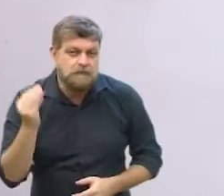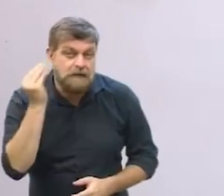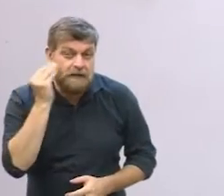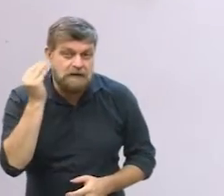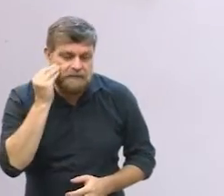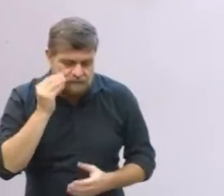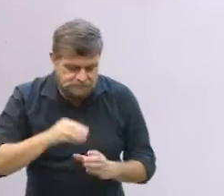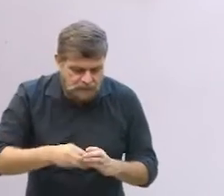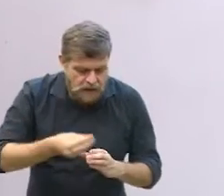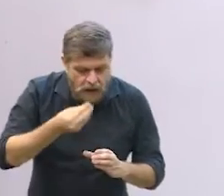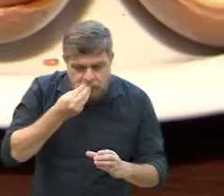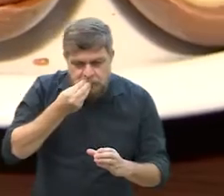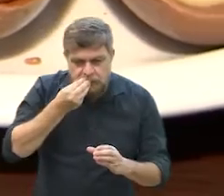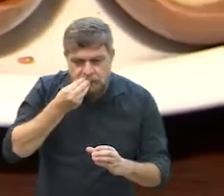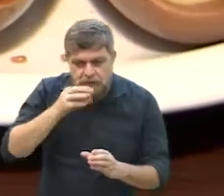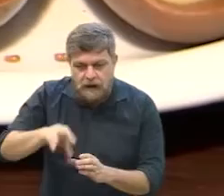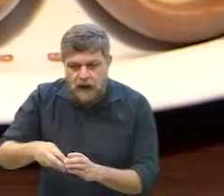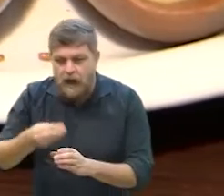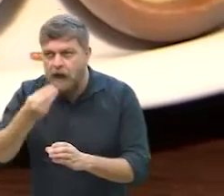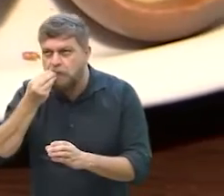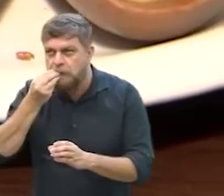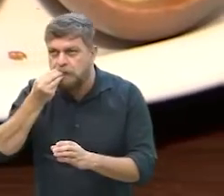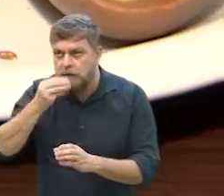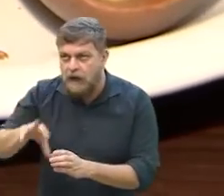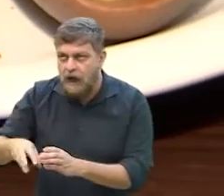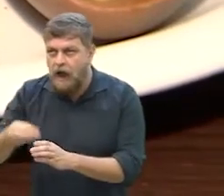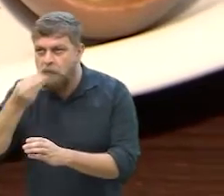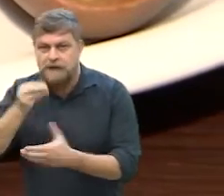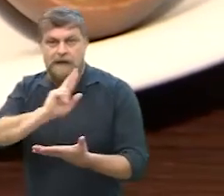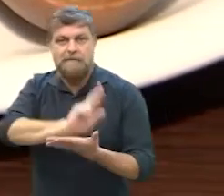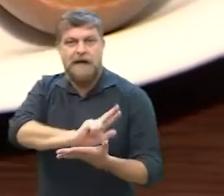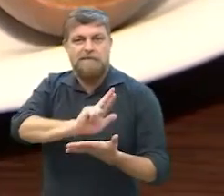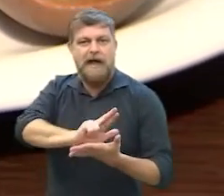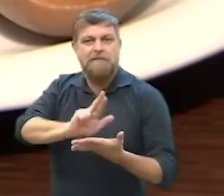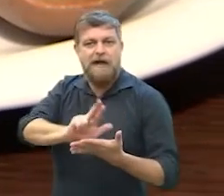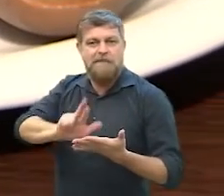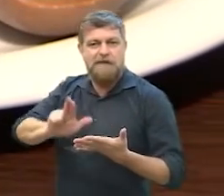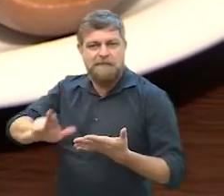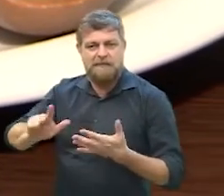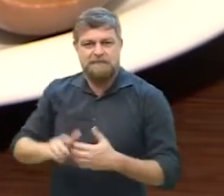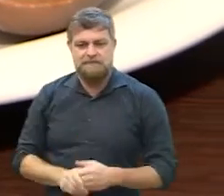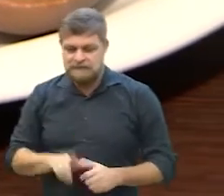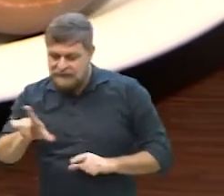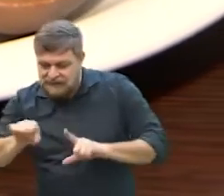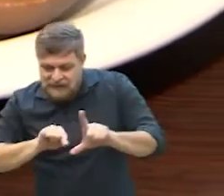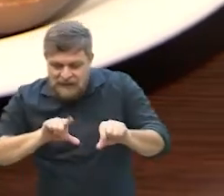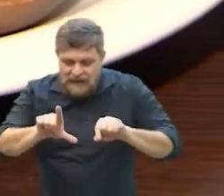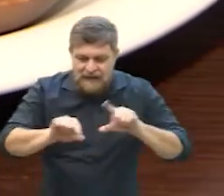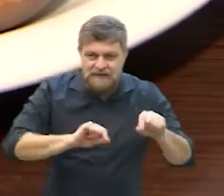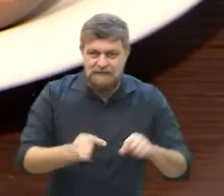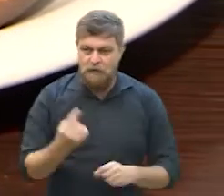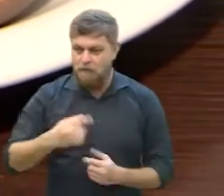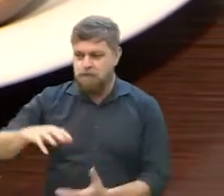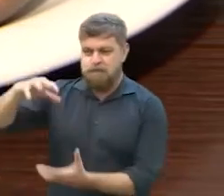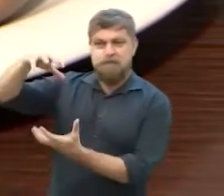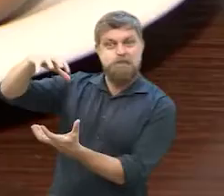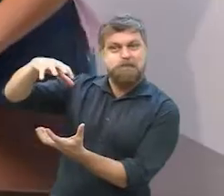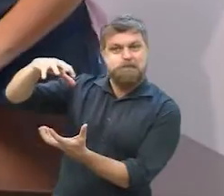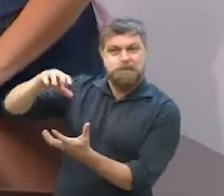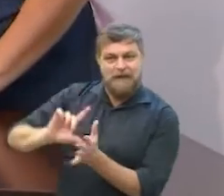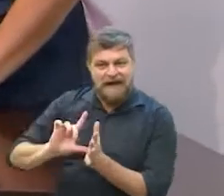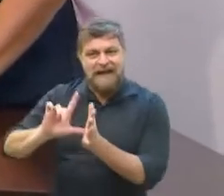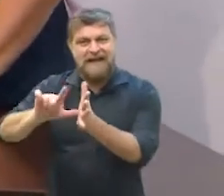porque aí eles podem provar dos vários sabores do cardápio que a gente tem e dá pra escolher aí depois no final um grandão né